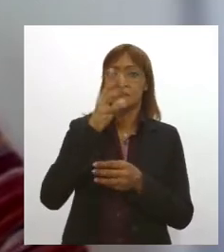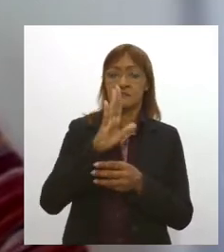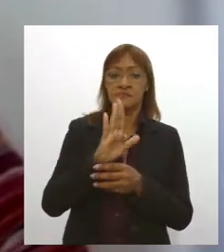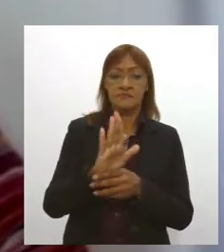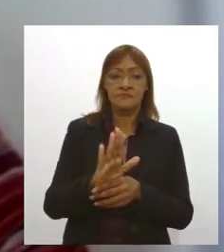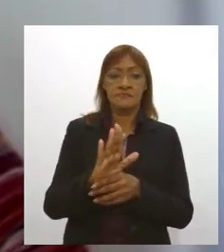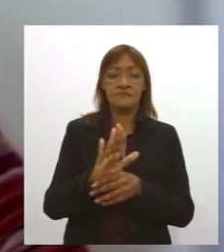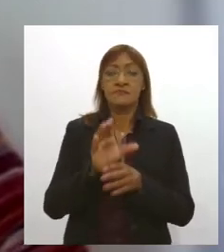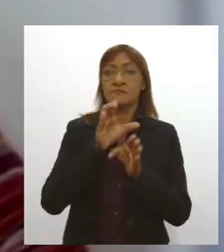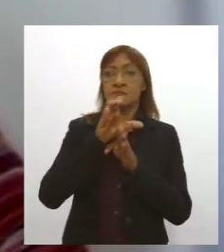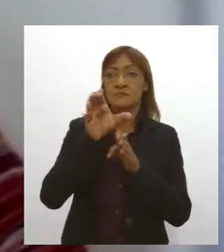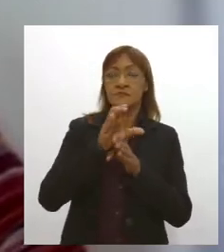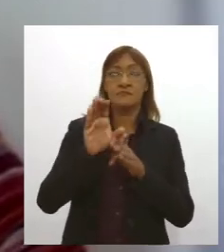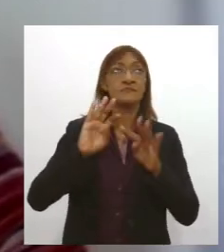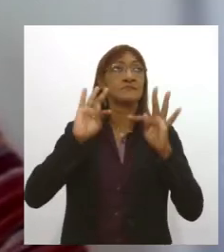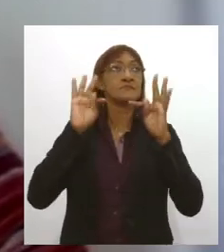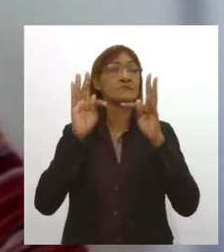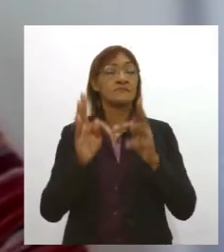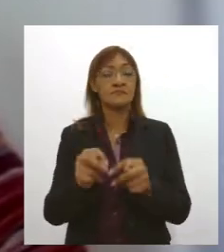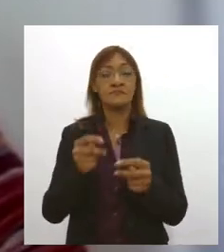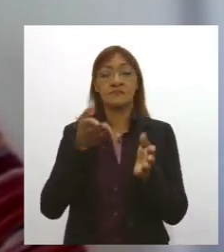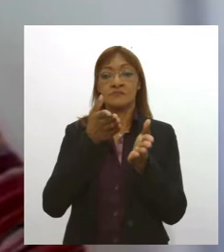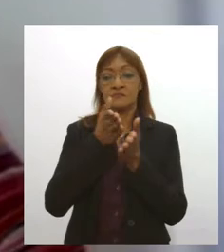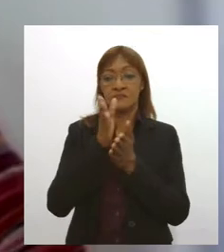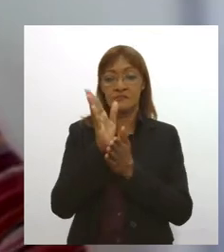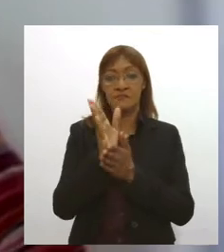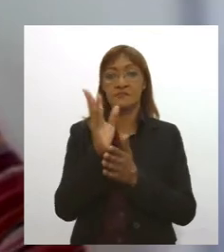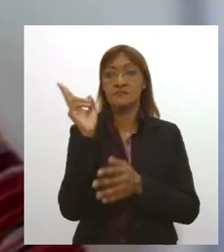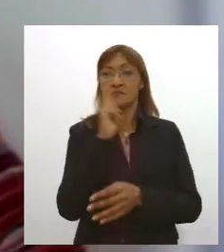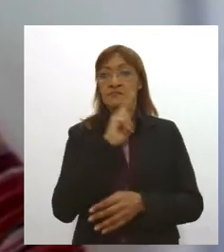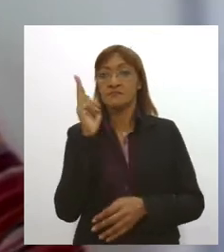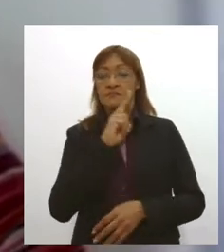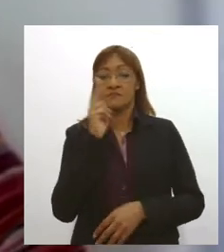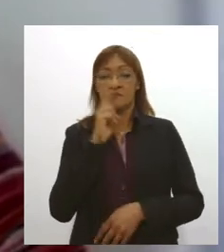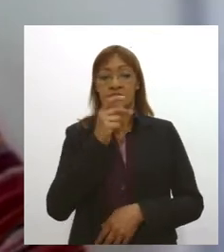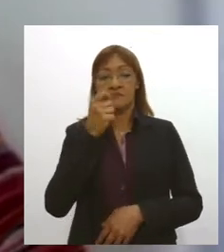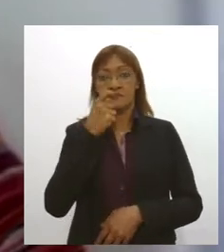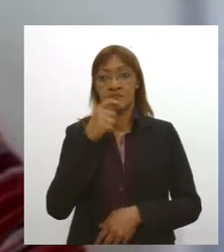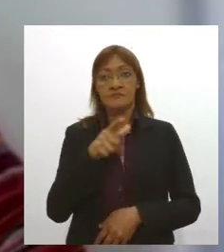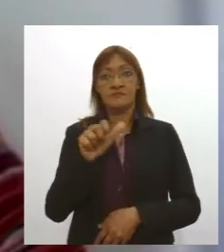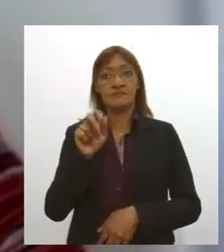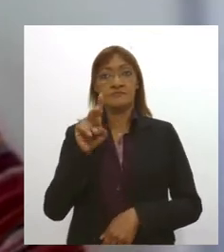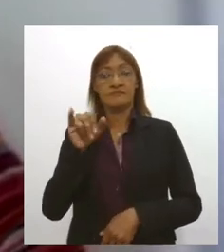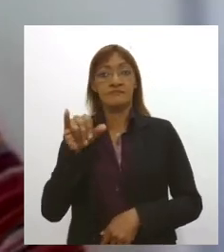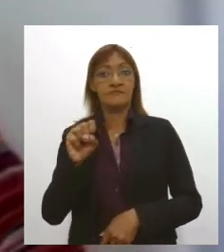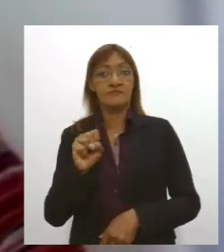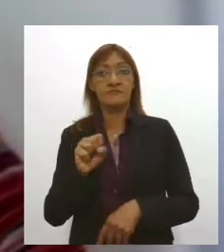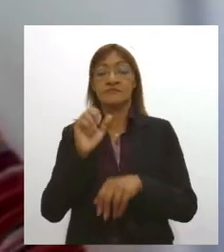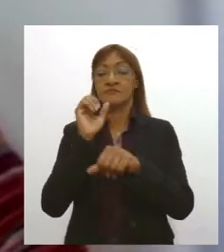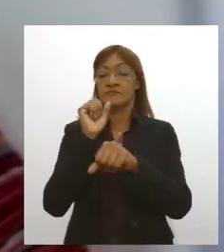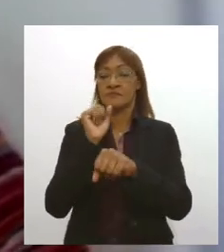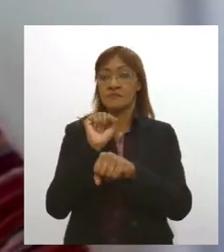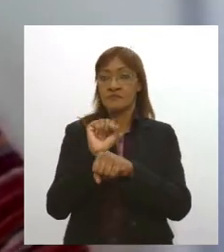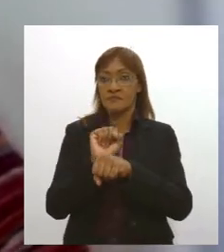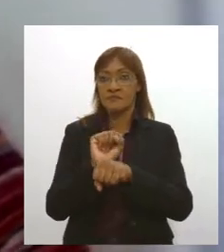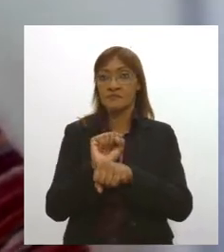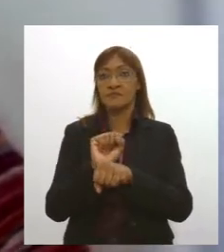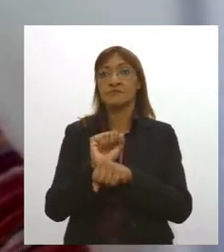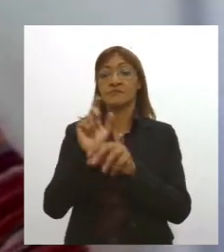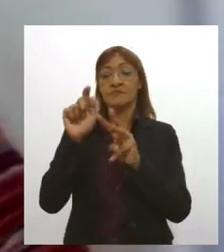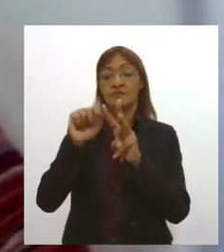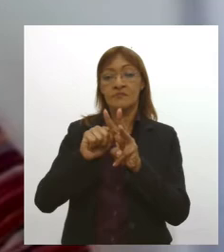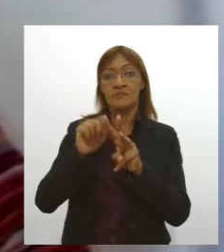dada por todas as entidades que aprovaram o seu uso emergencial, inclusive a Anvisa, é que se aguarde cerca de 90 dias